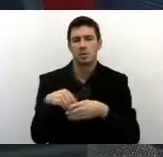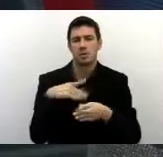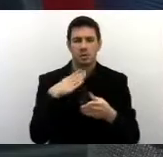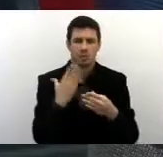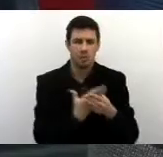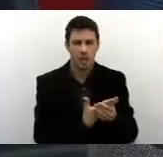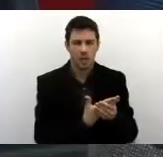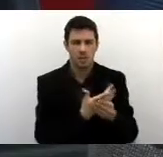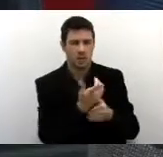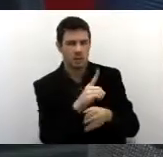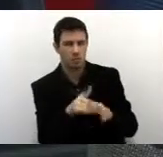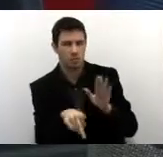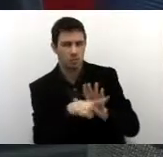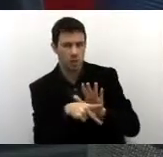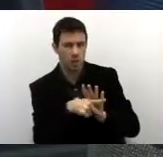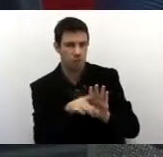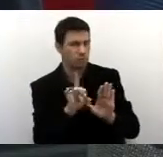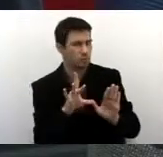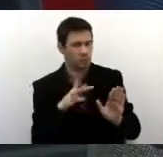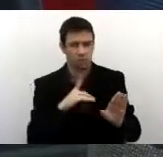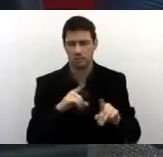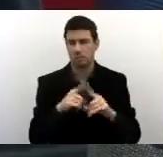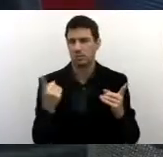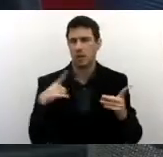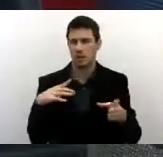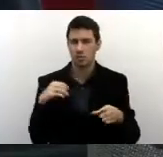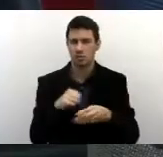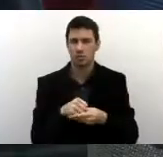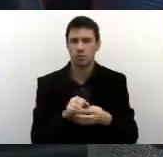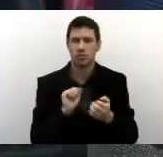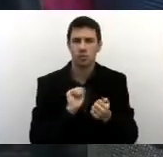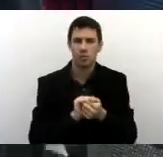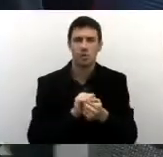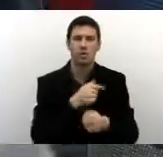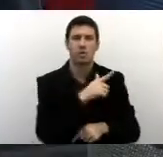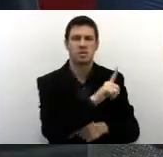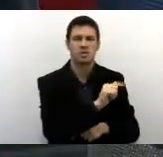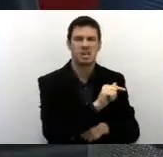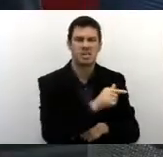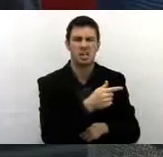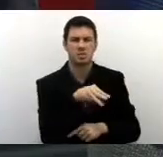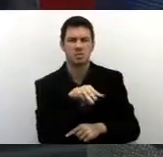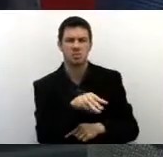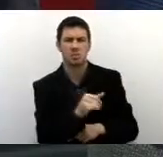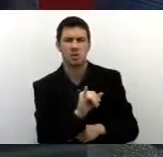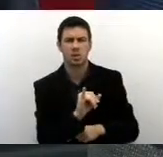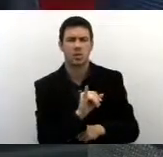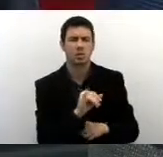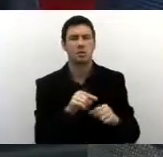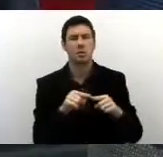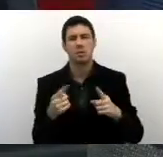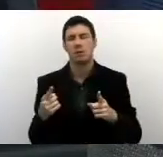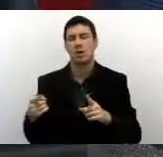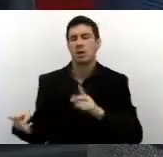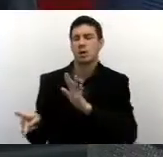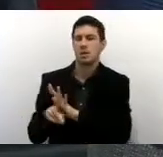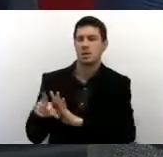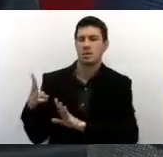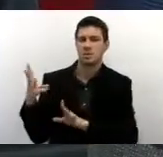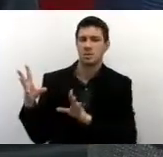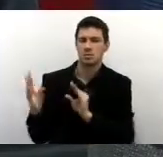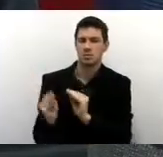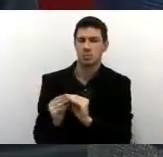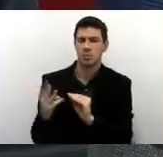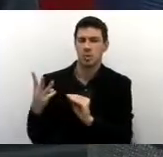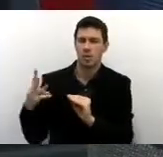só os recursos próprios, na ordem de 17 milhões, 18 milhões e mais em torno de 3 milhões e